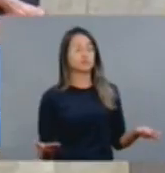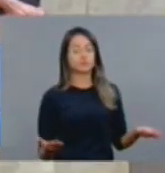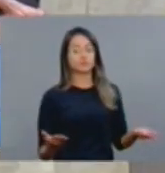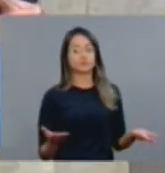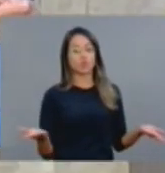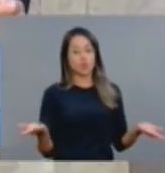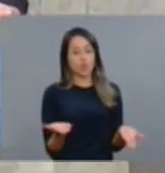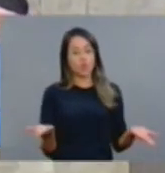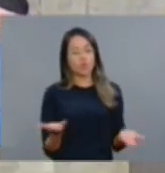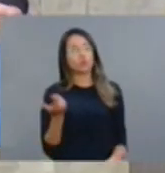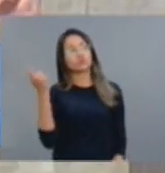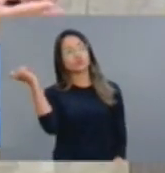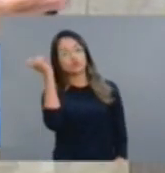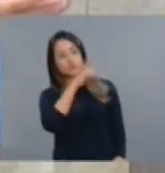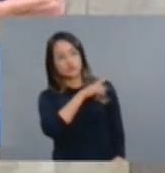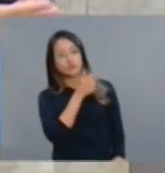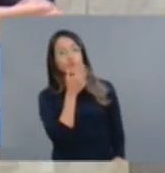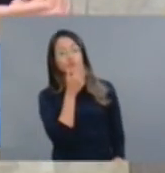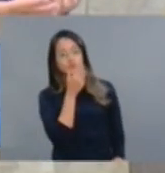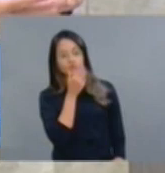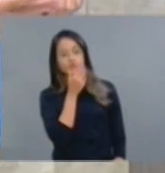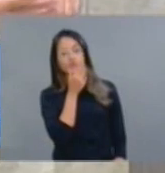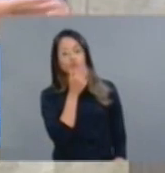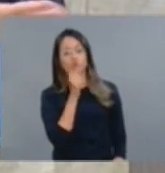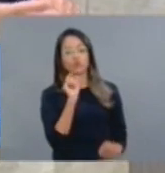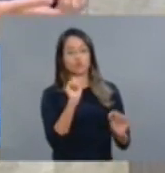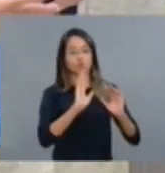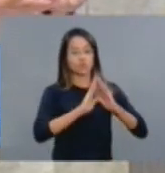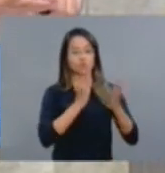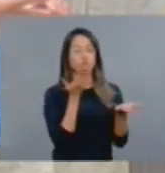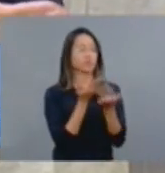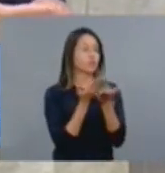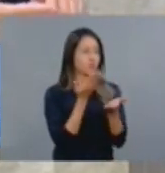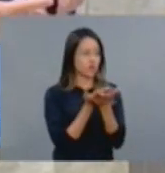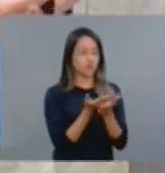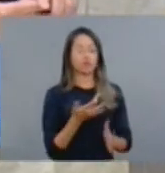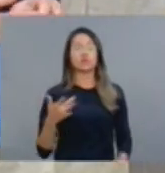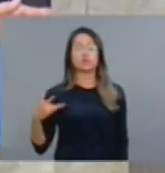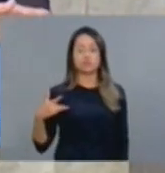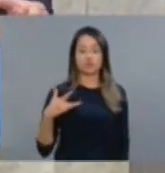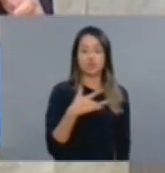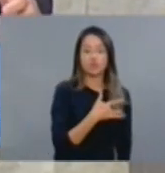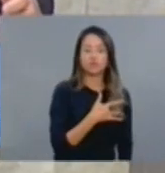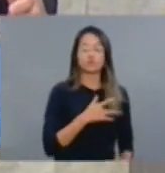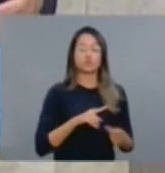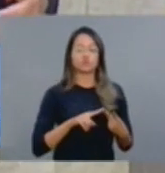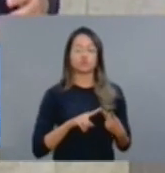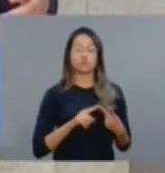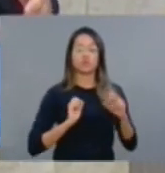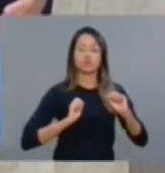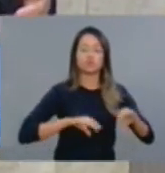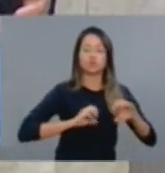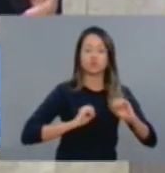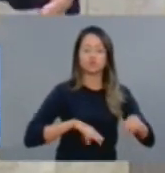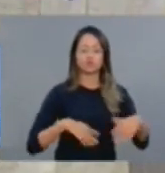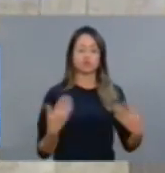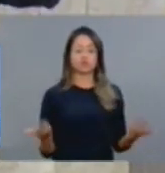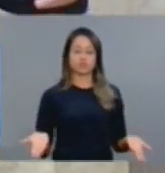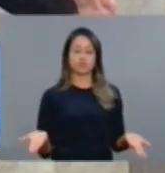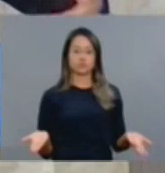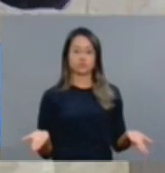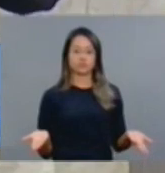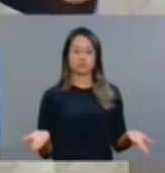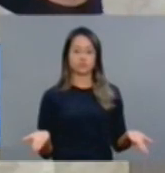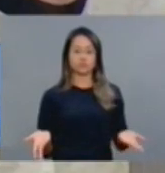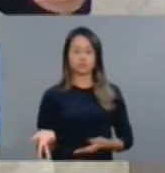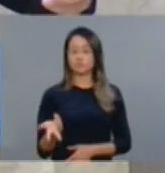Eu lhe desafio a acompanhar creches, saúde, educação, que evidentemente não